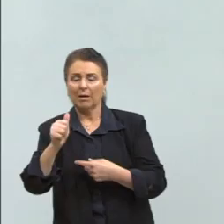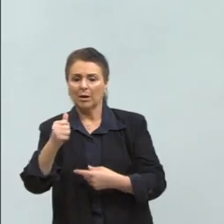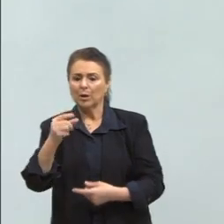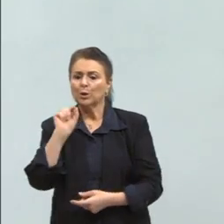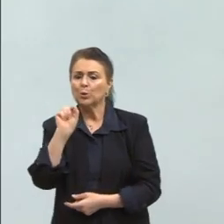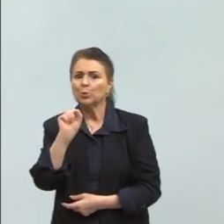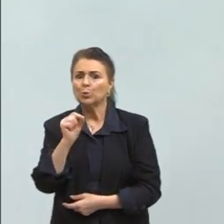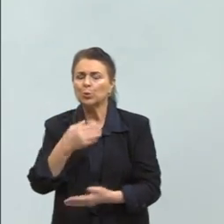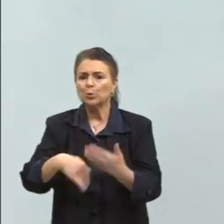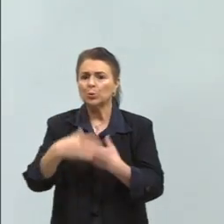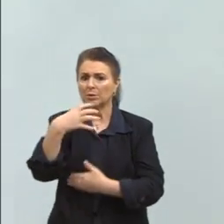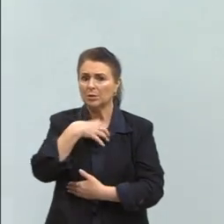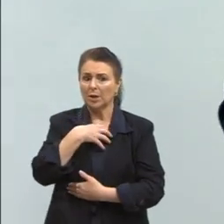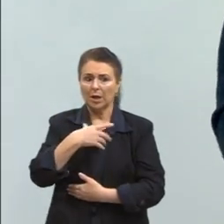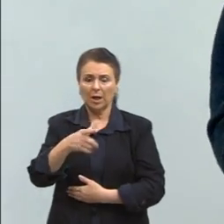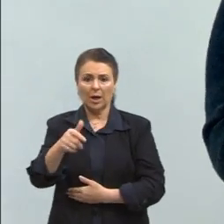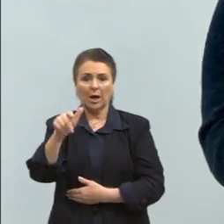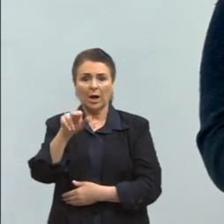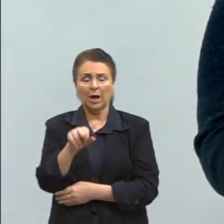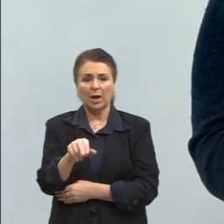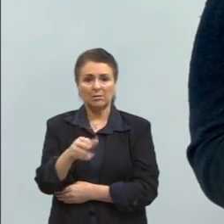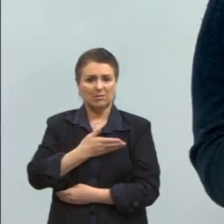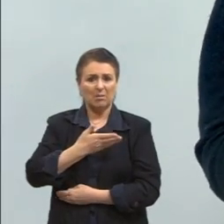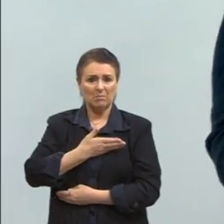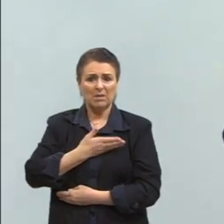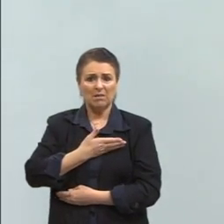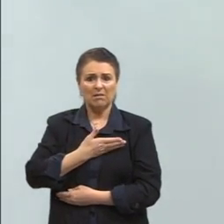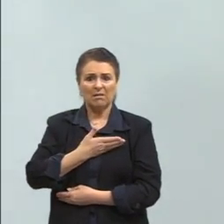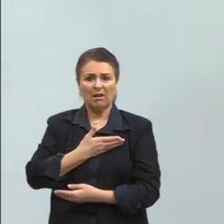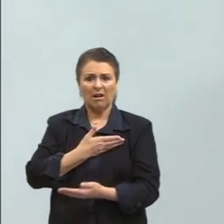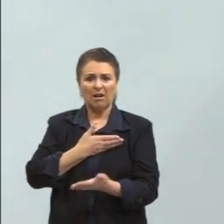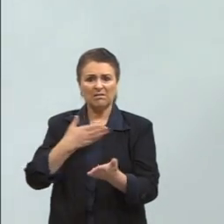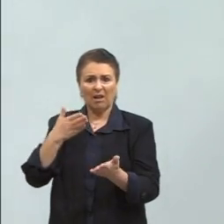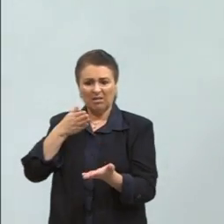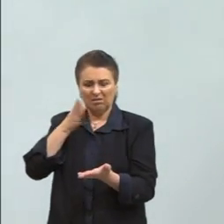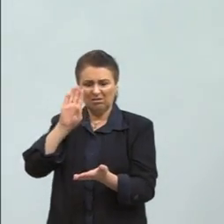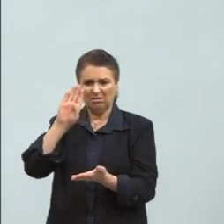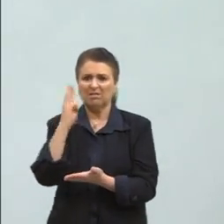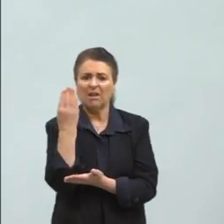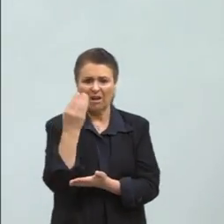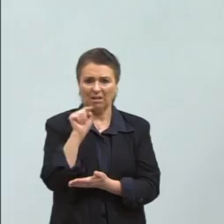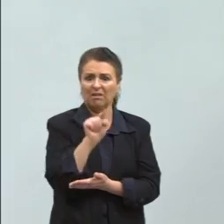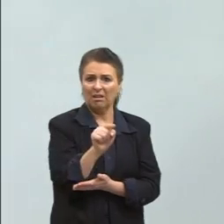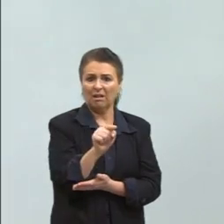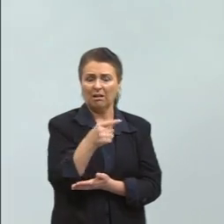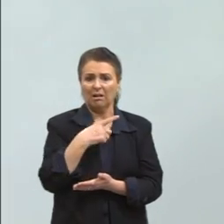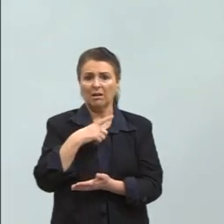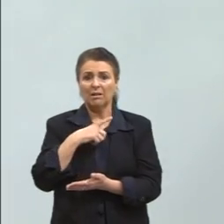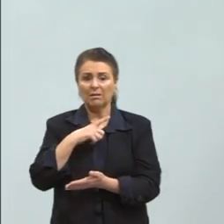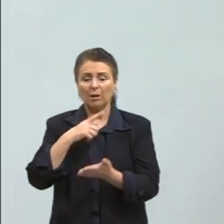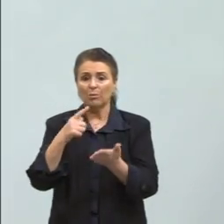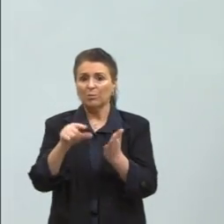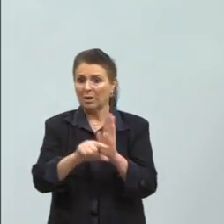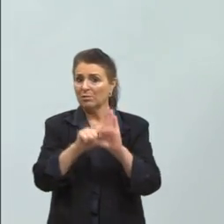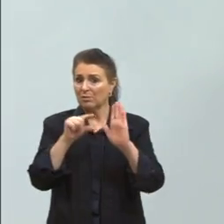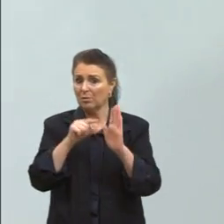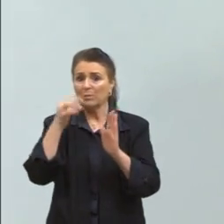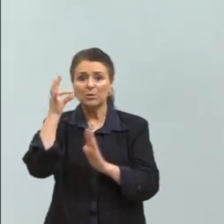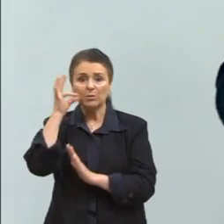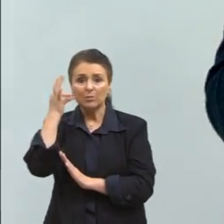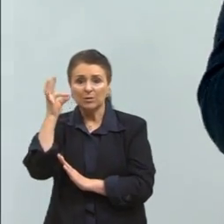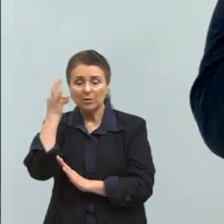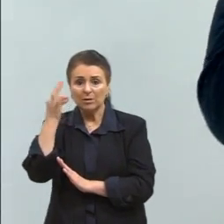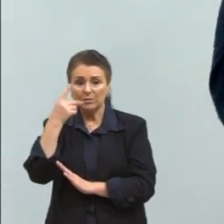tem, as amigas traem ela também. Então, assim, é uma obra que muitas vezes ela é pedida em vestibulares. Se vocês olharem as últimas